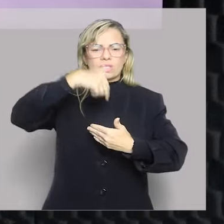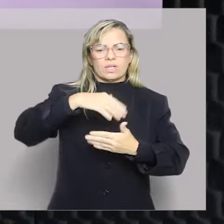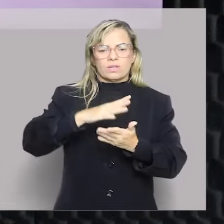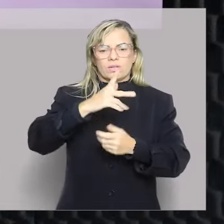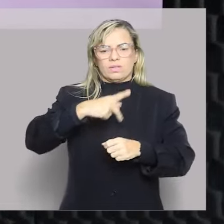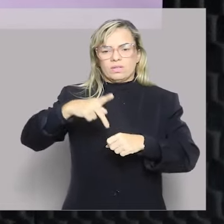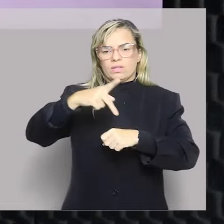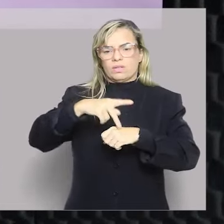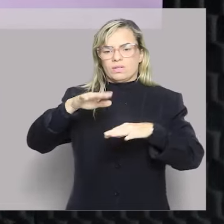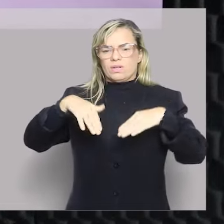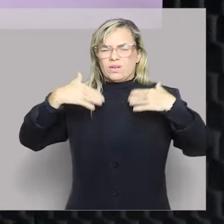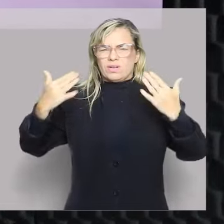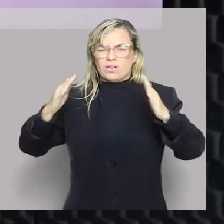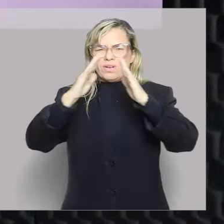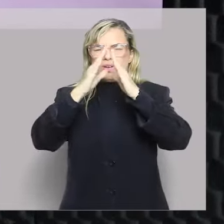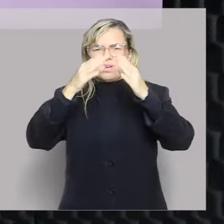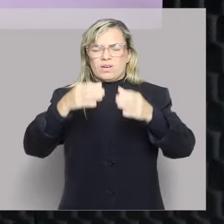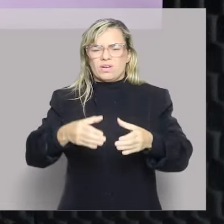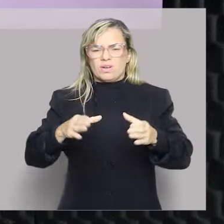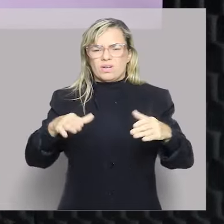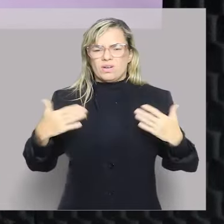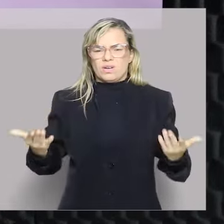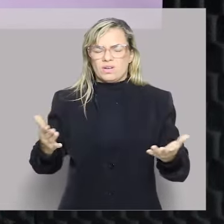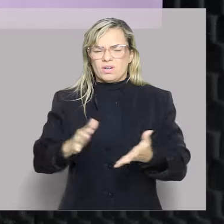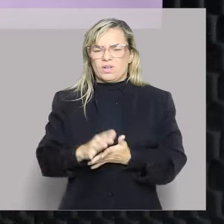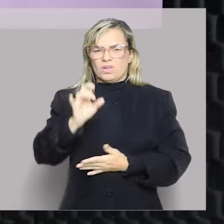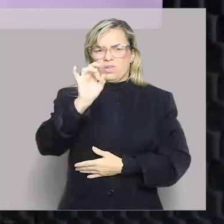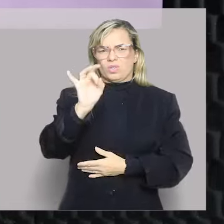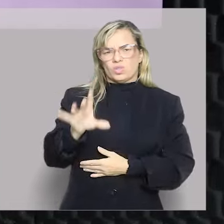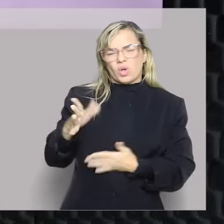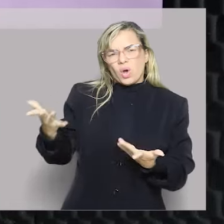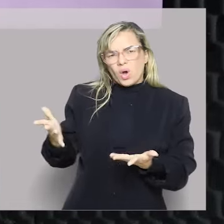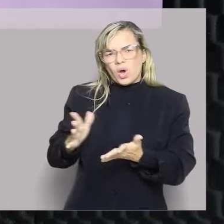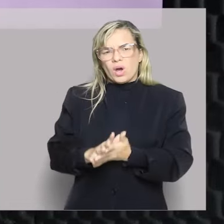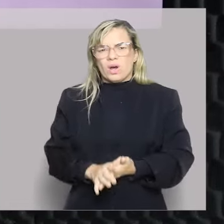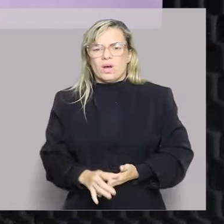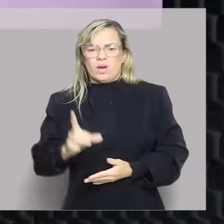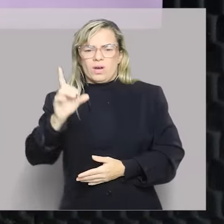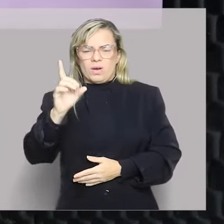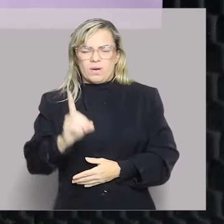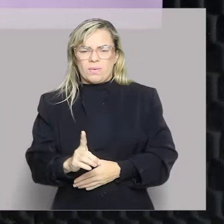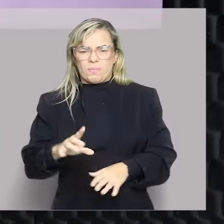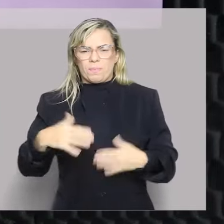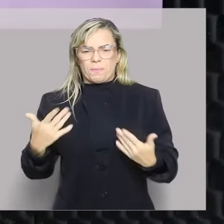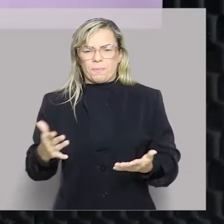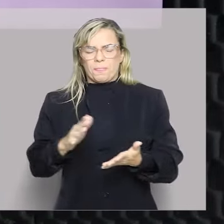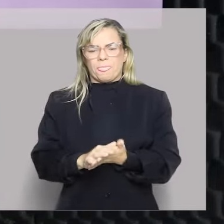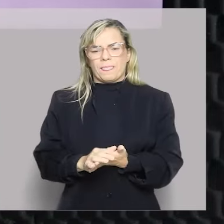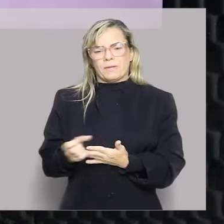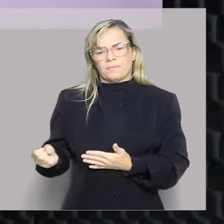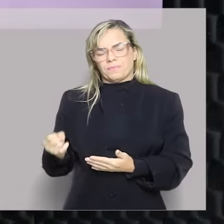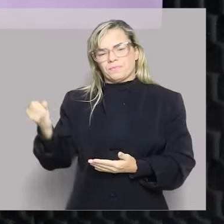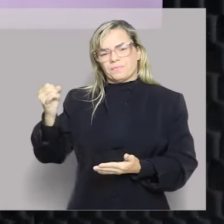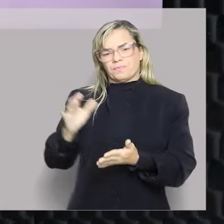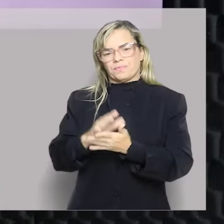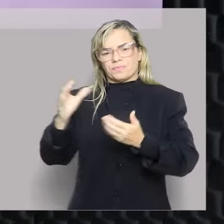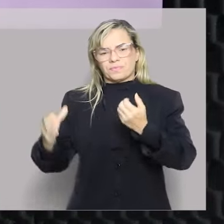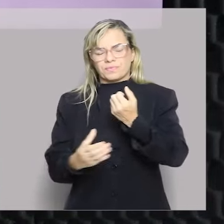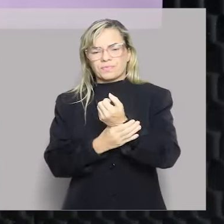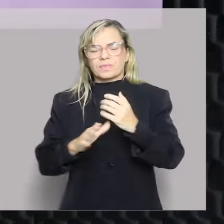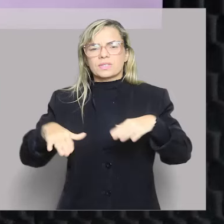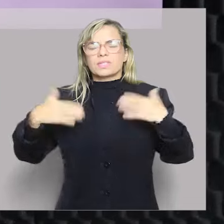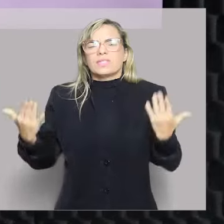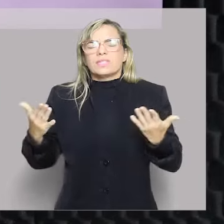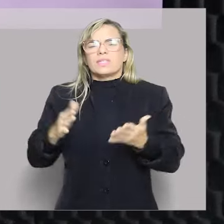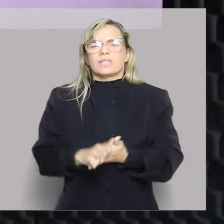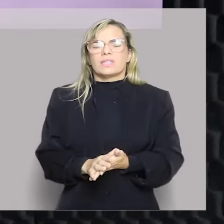Residentes? Pula! Só estrangeiro residente tem direito fundamental e o estrangeiro que não é